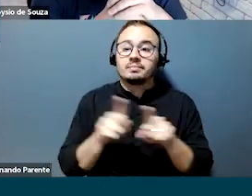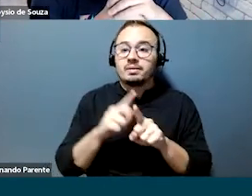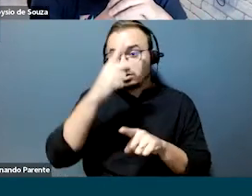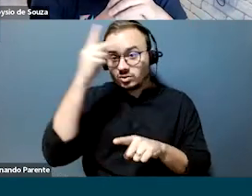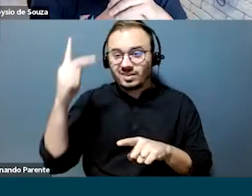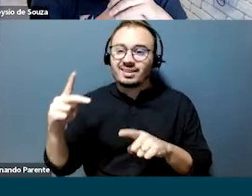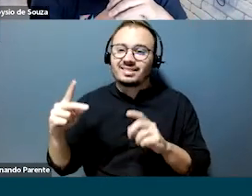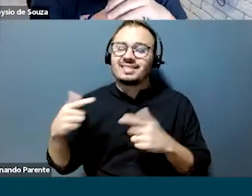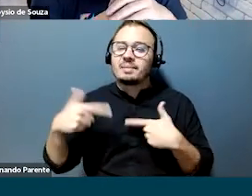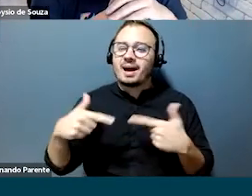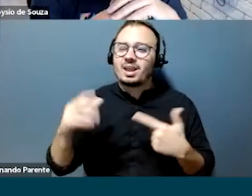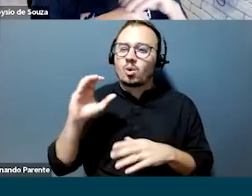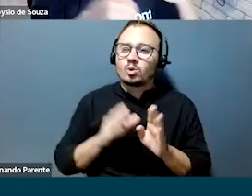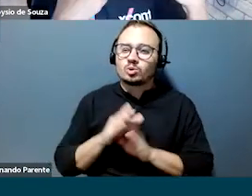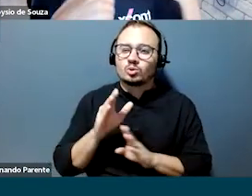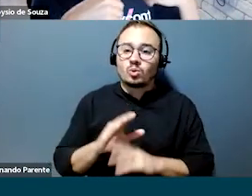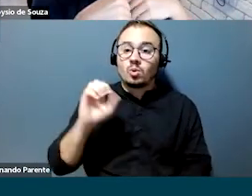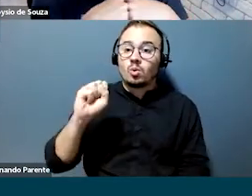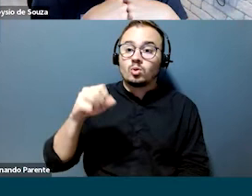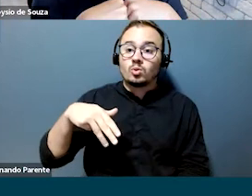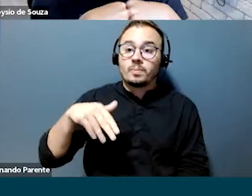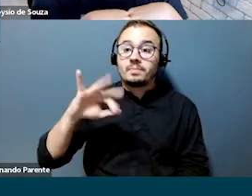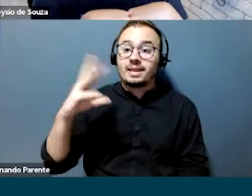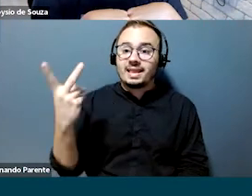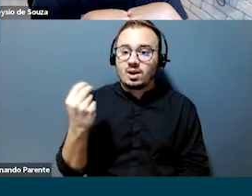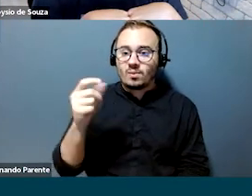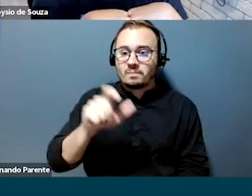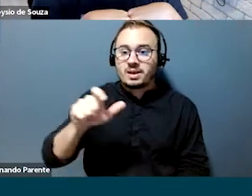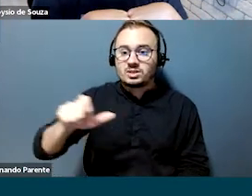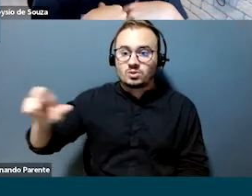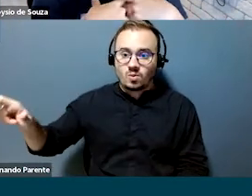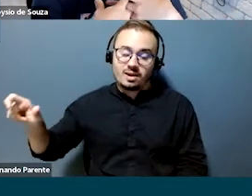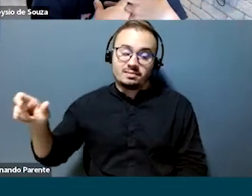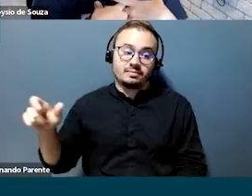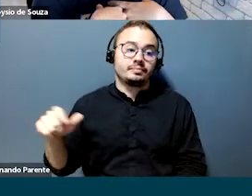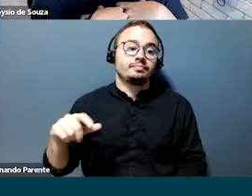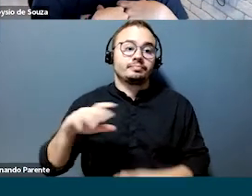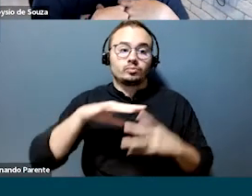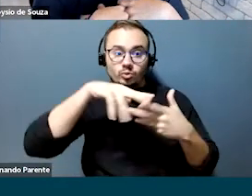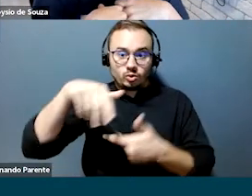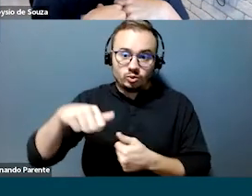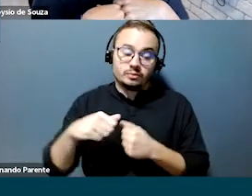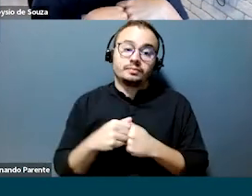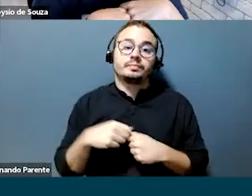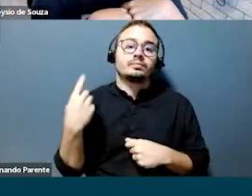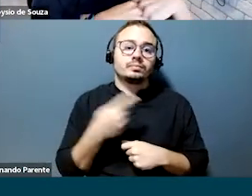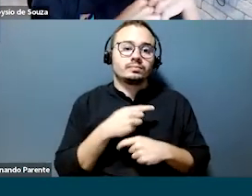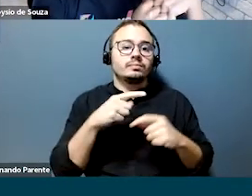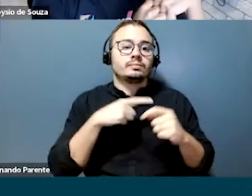nossa rede. Isso tudo enche a gente de orgulho, mas principalmente porque a gente faz isso